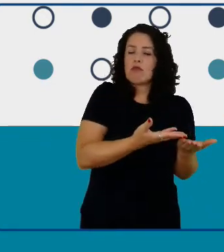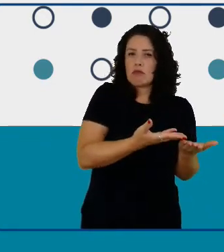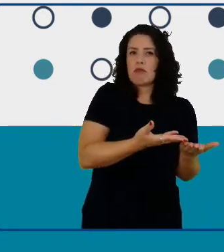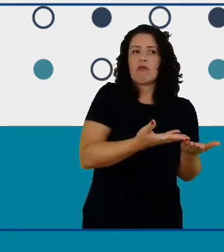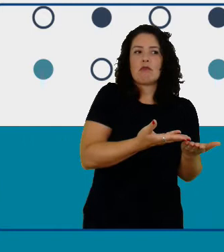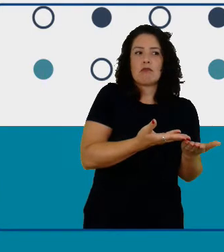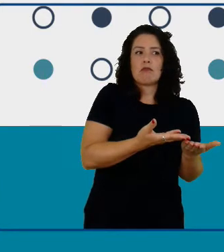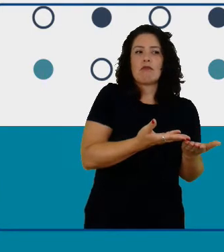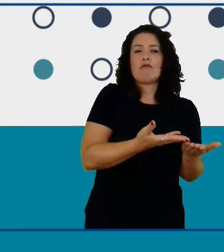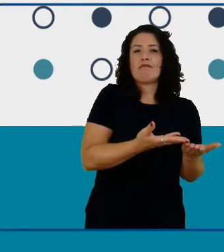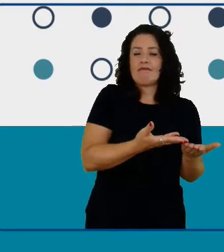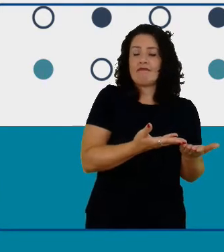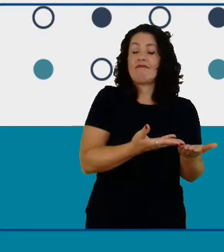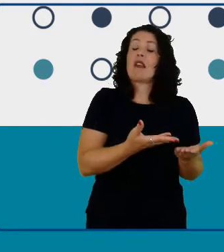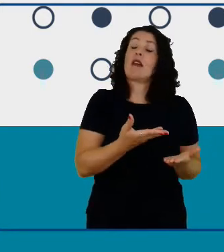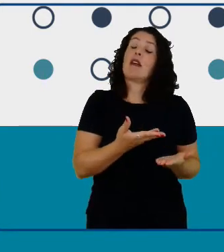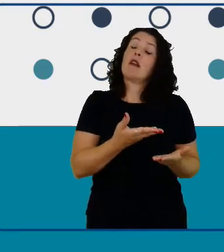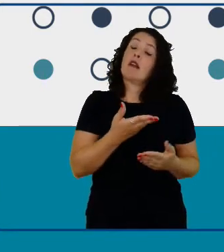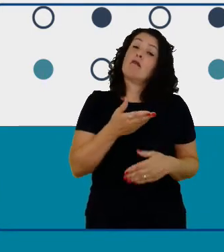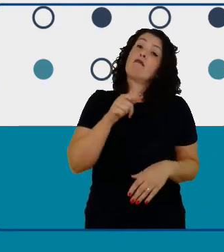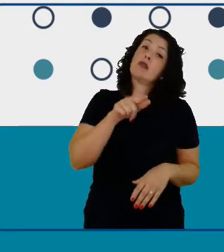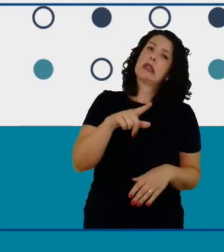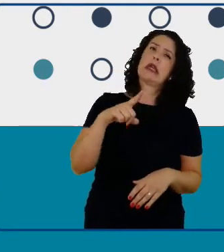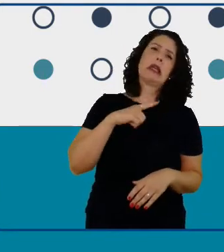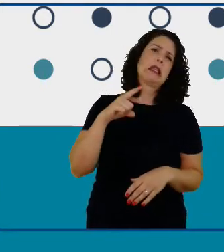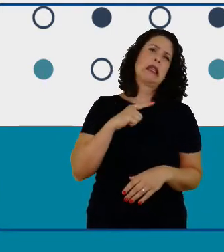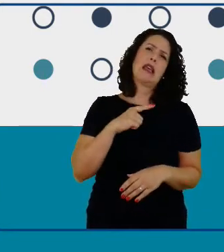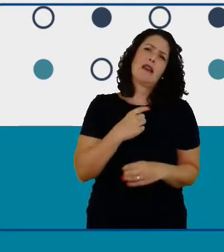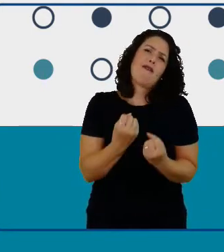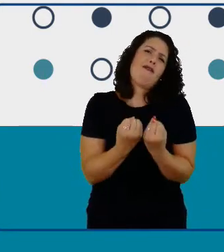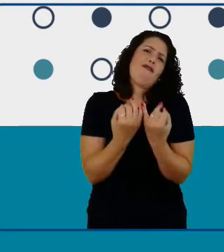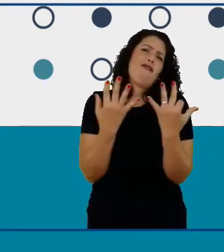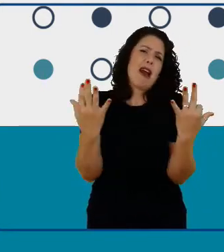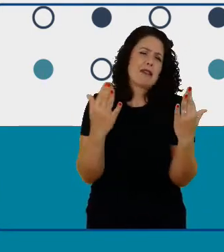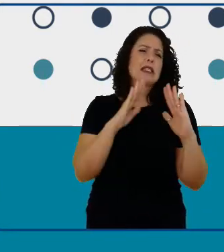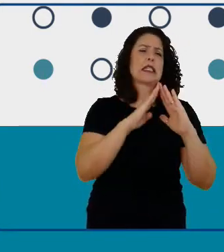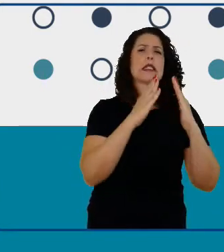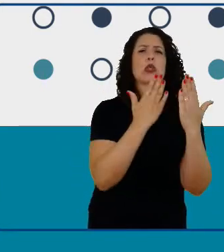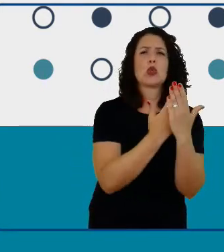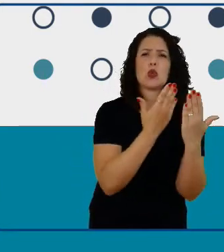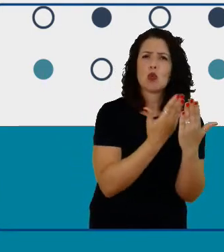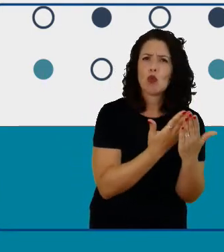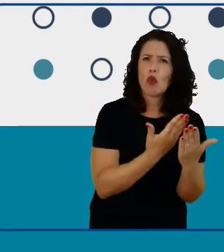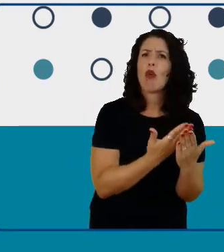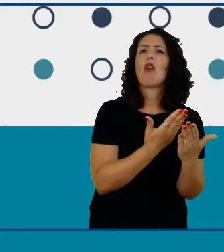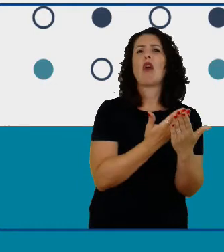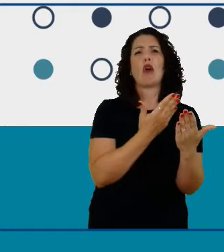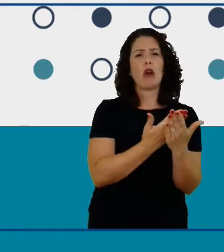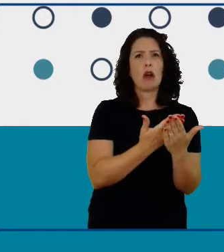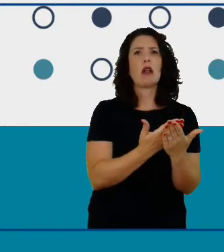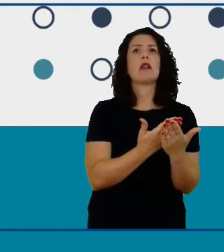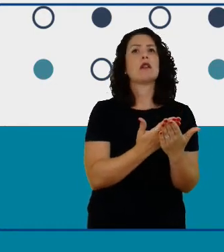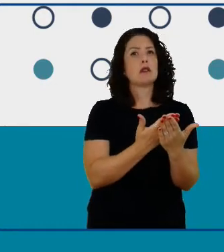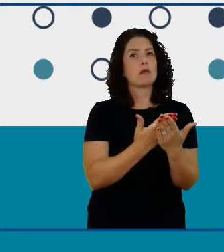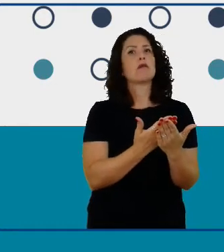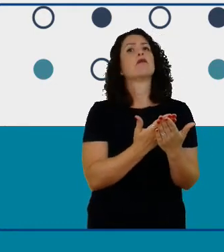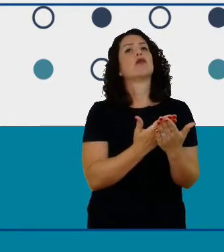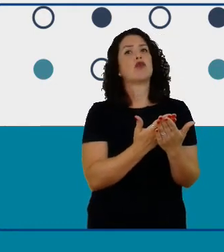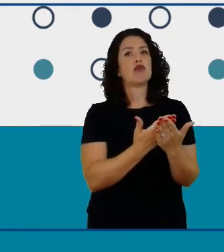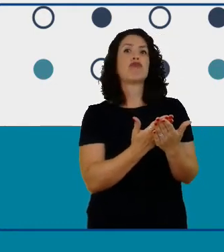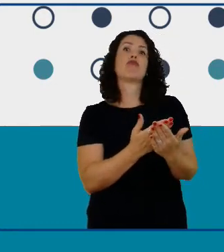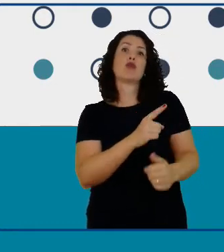você tem milhares de escolas no ensino secundário então a gente pode